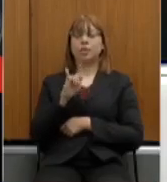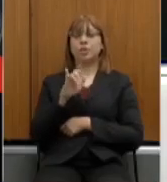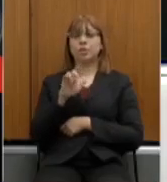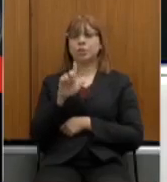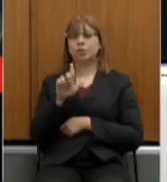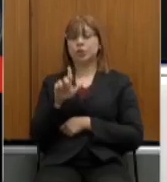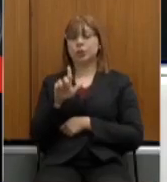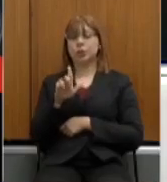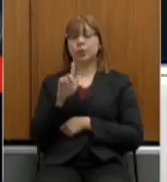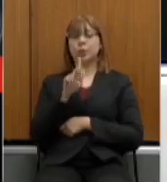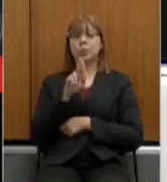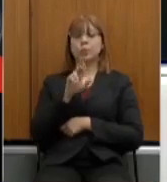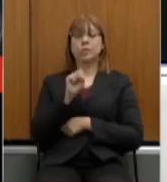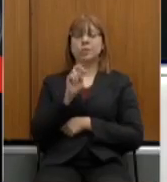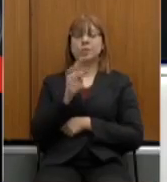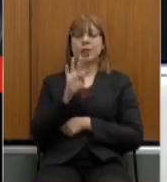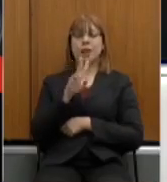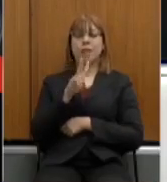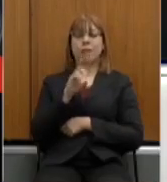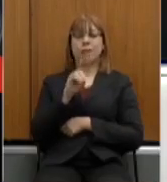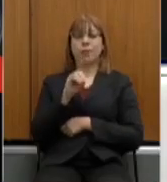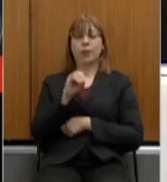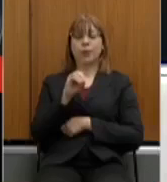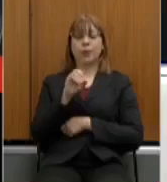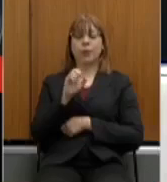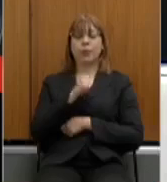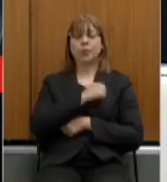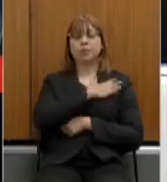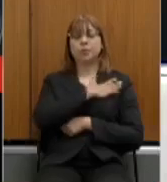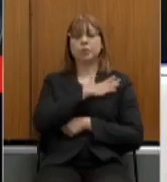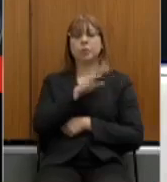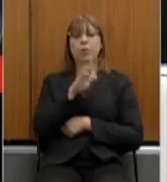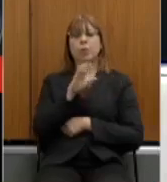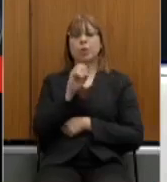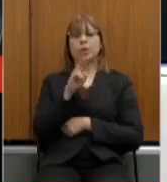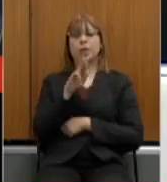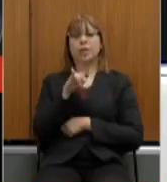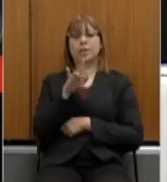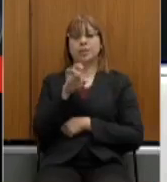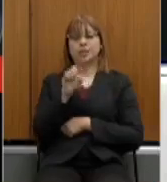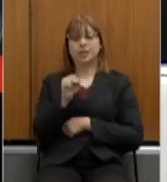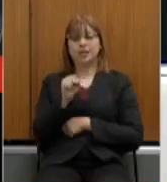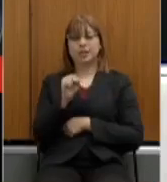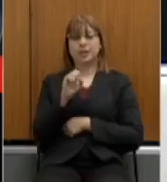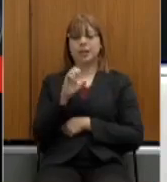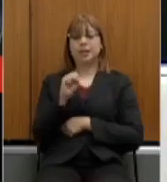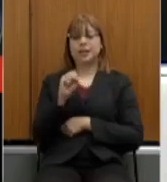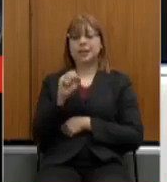deputado Gustavo Santana deputado Sargento Rodrigues deputado Sávio Souza Cruz